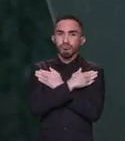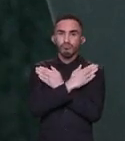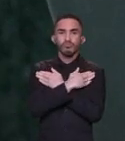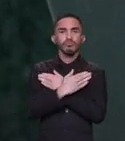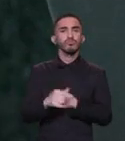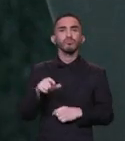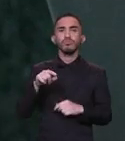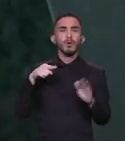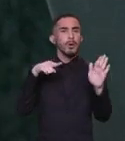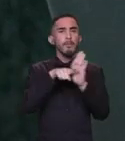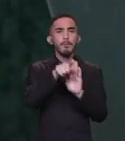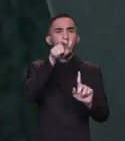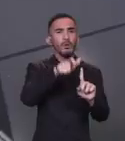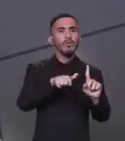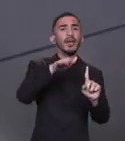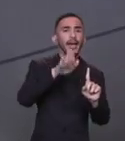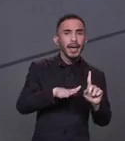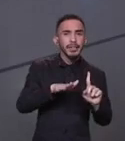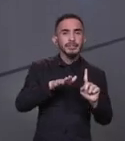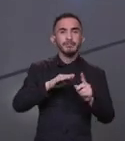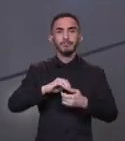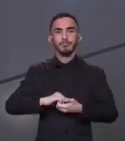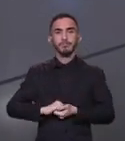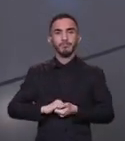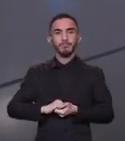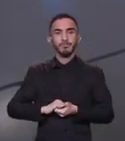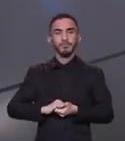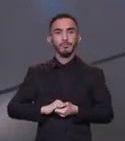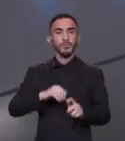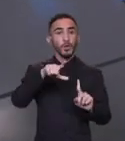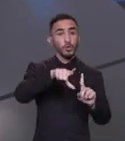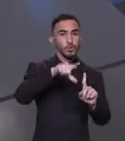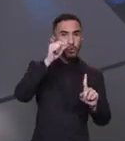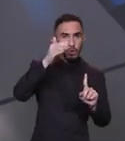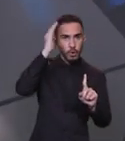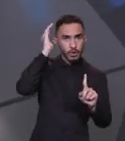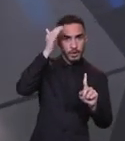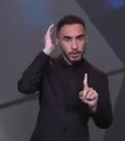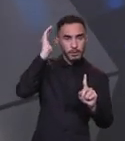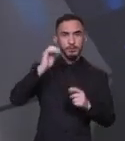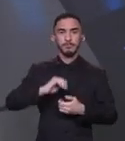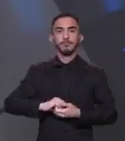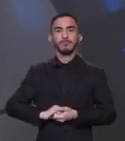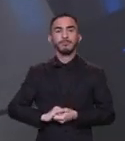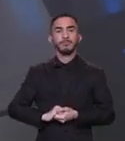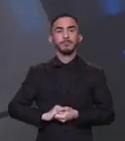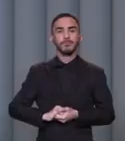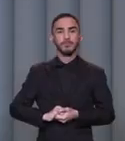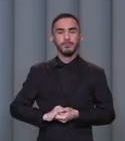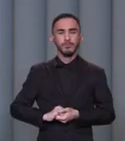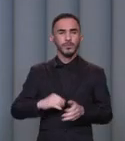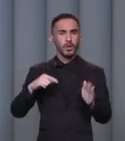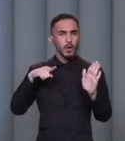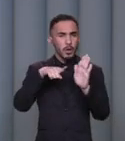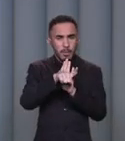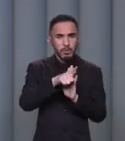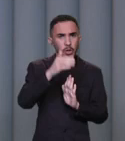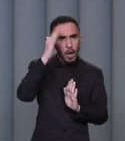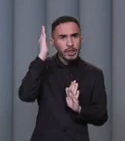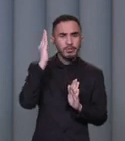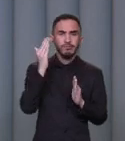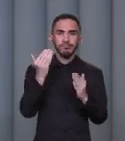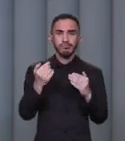o senhor escolhe fazer a pergunta? Eu escolho para o candidato Rodrigo Neves. Por favor. Rodrigo, continuando o nosso